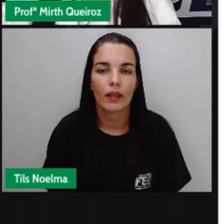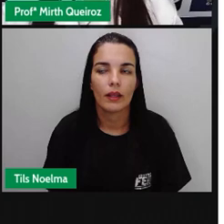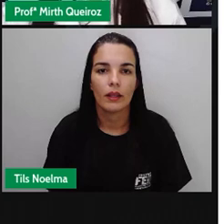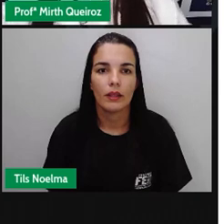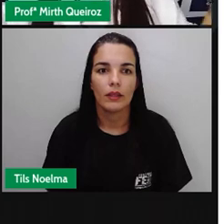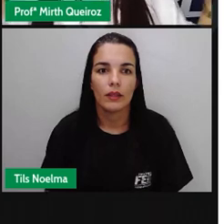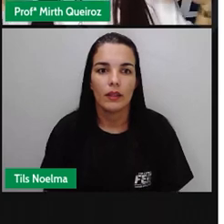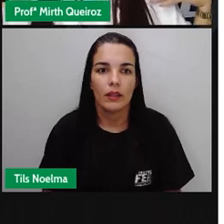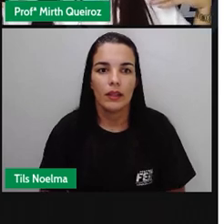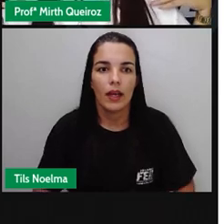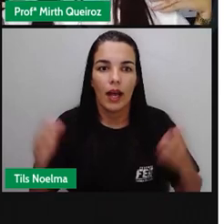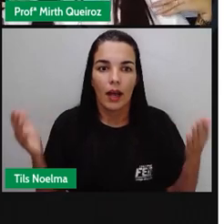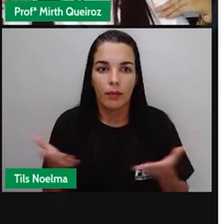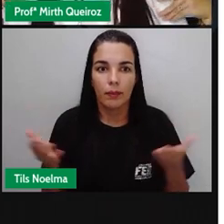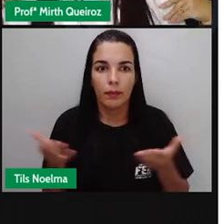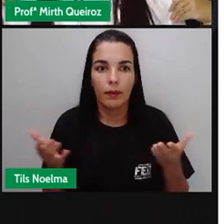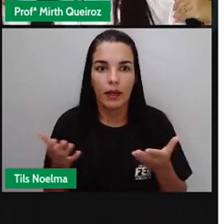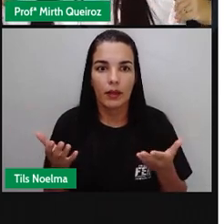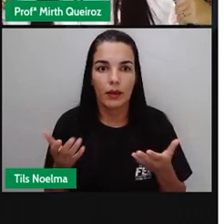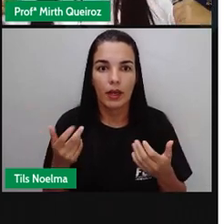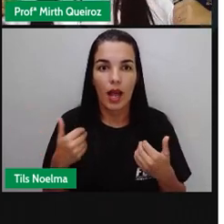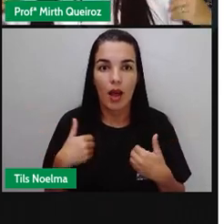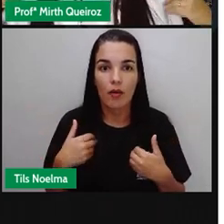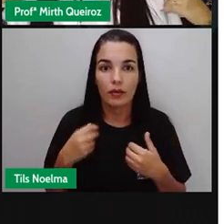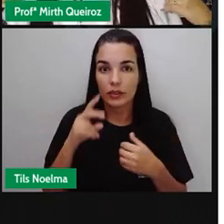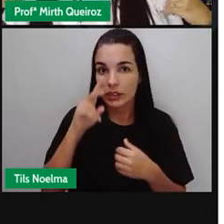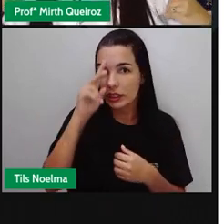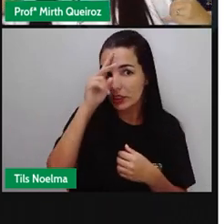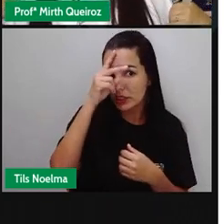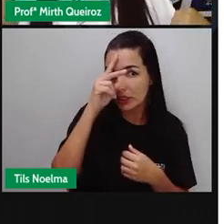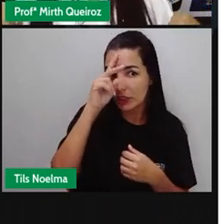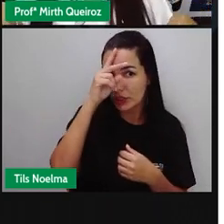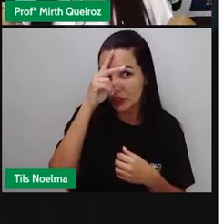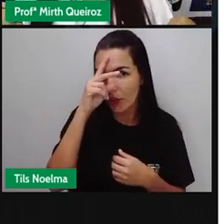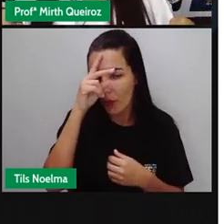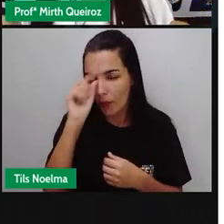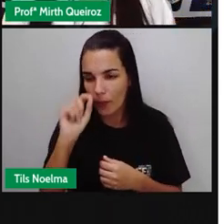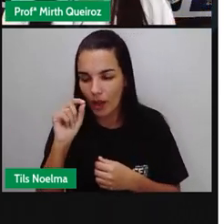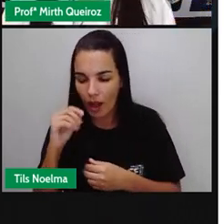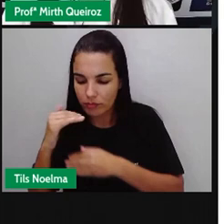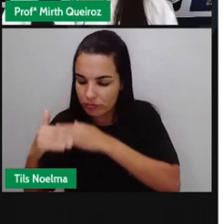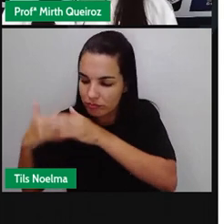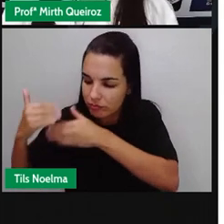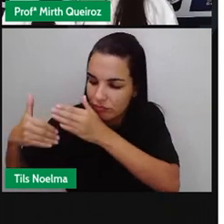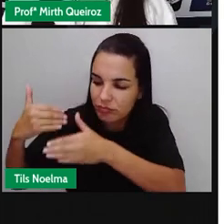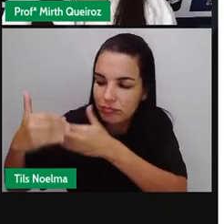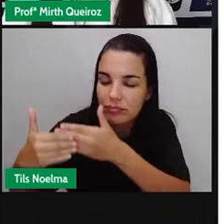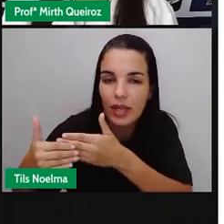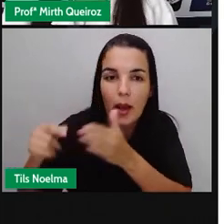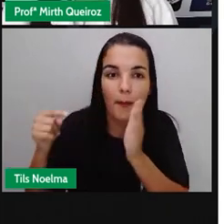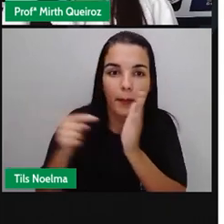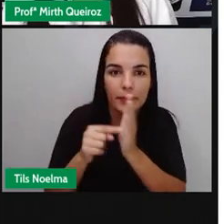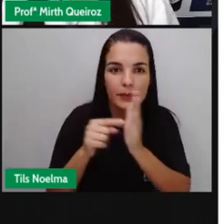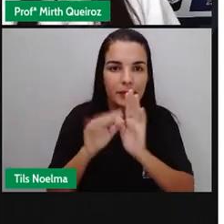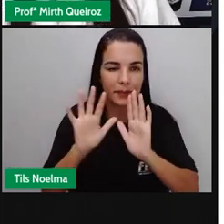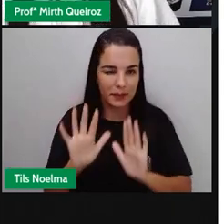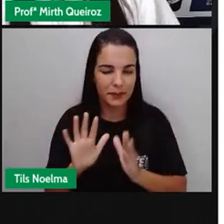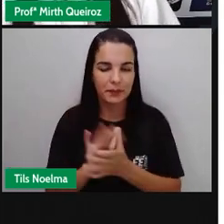Vou contar uma história pra vocês sobre a herança e a pontuação, certo? Olha o que aconteceu.